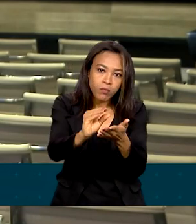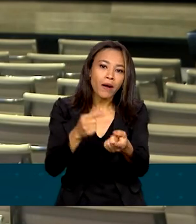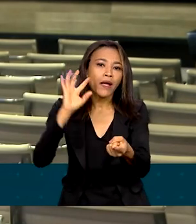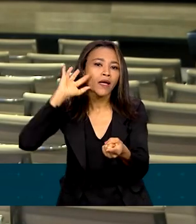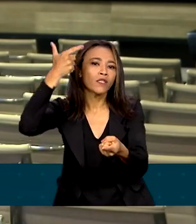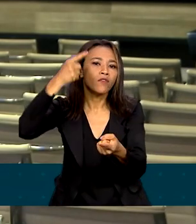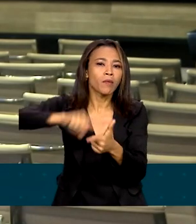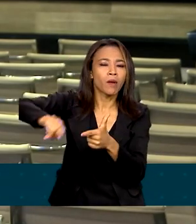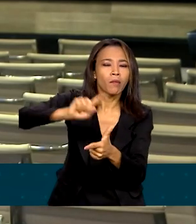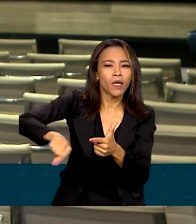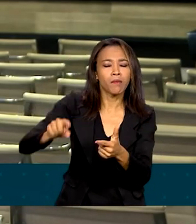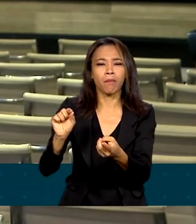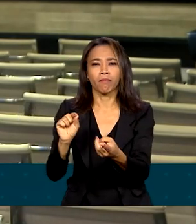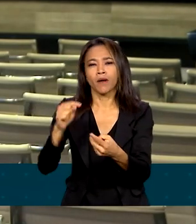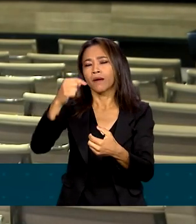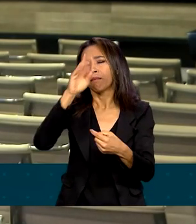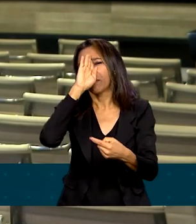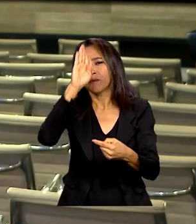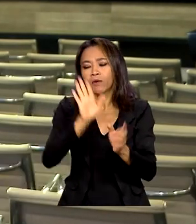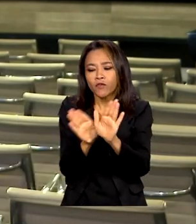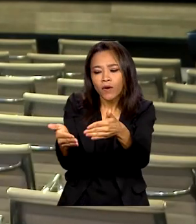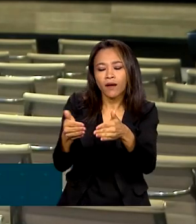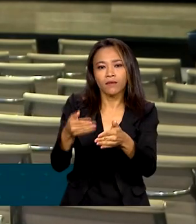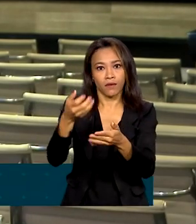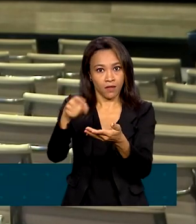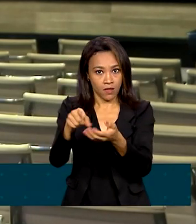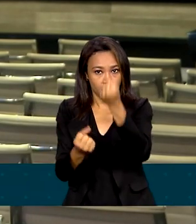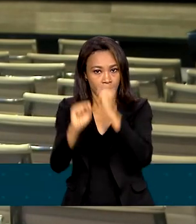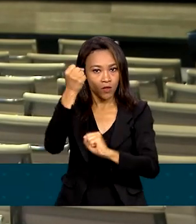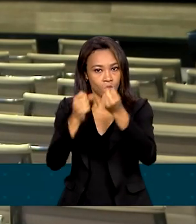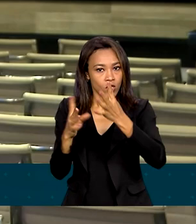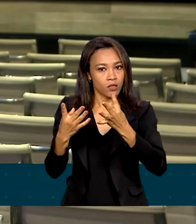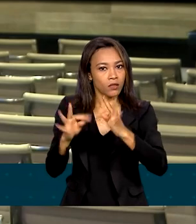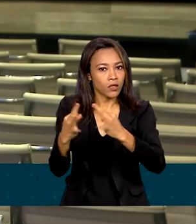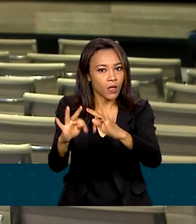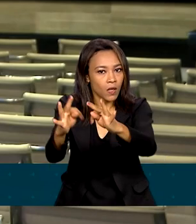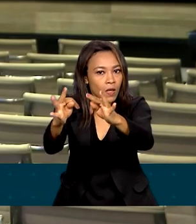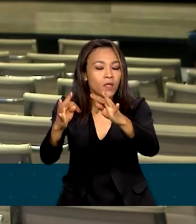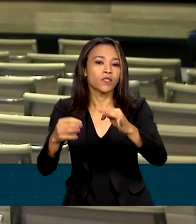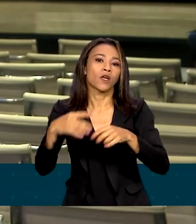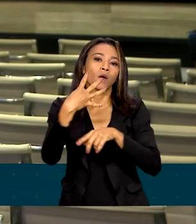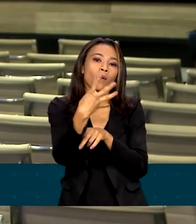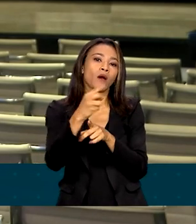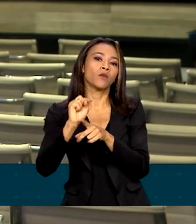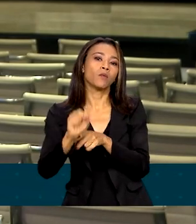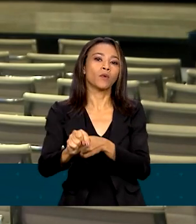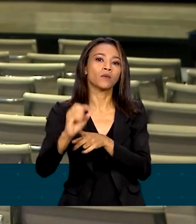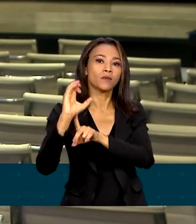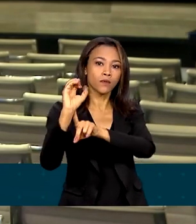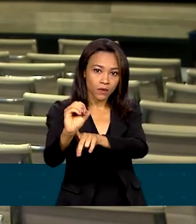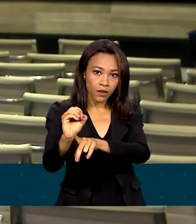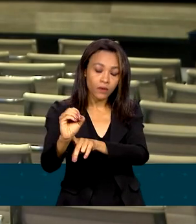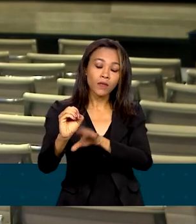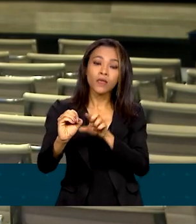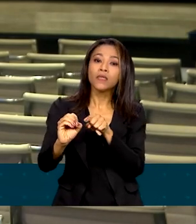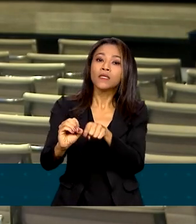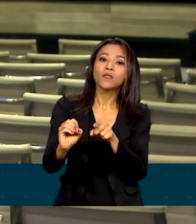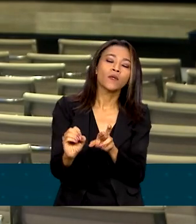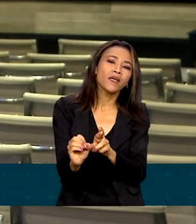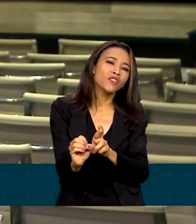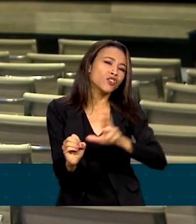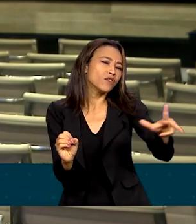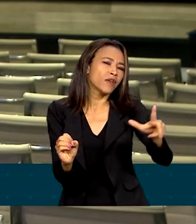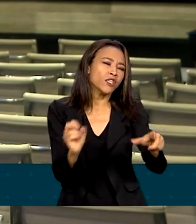inovadoras, especialmente na indústria digital e sustentável, a indústria 4.0. Diferentemente de um